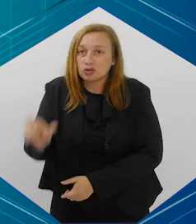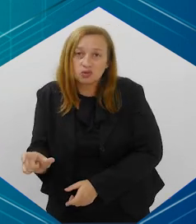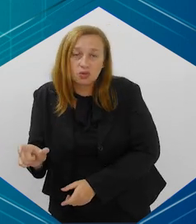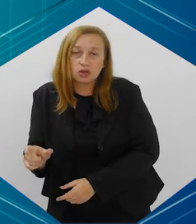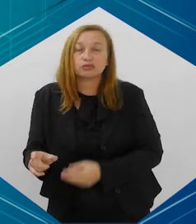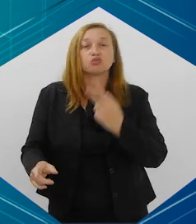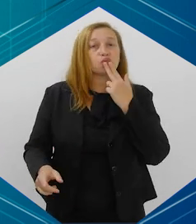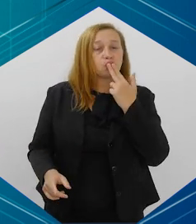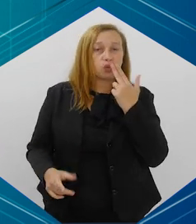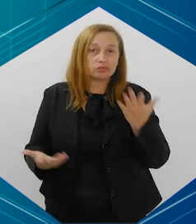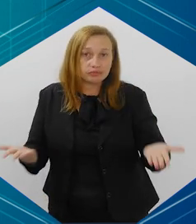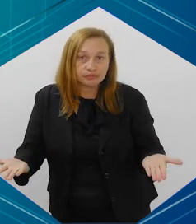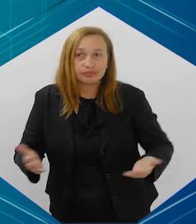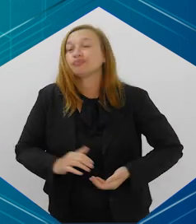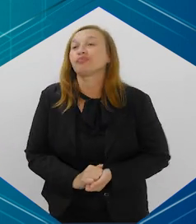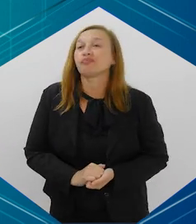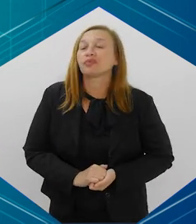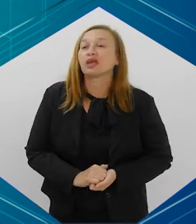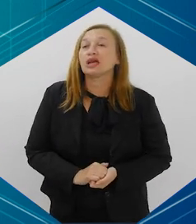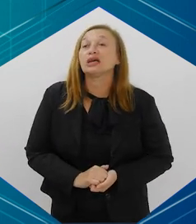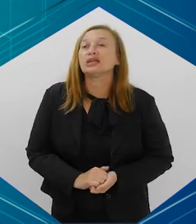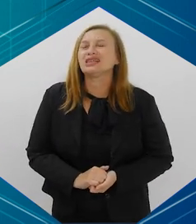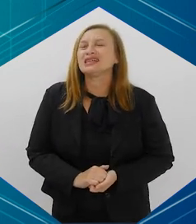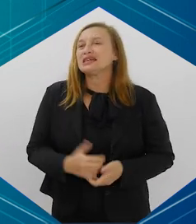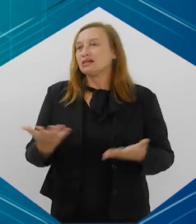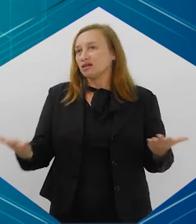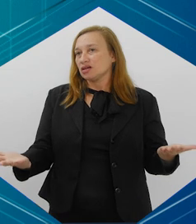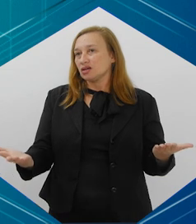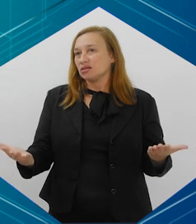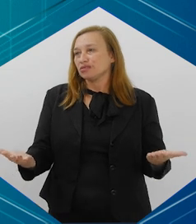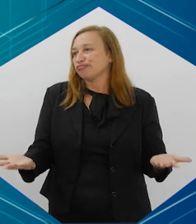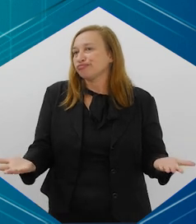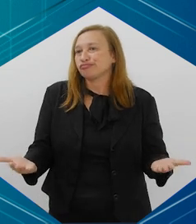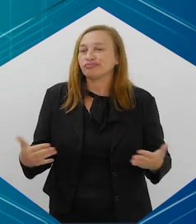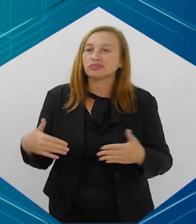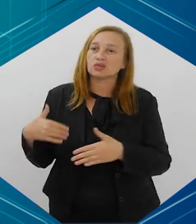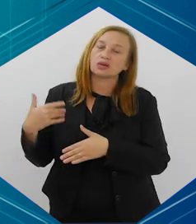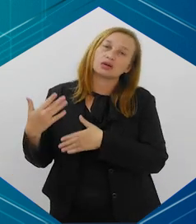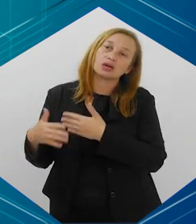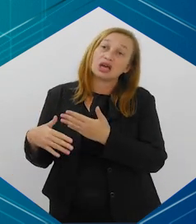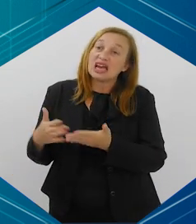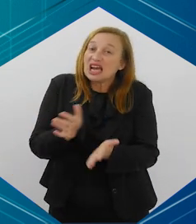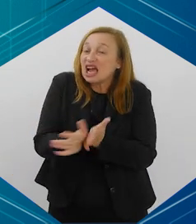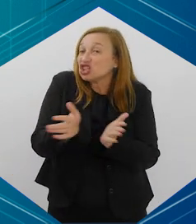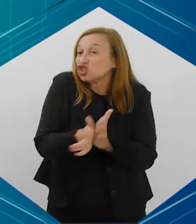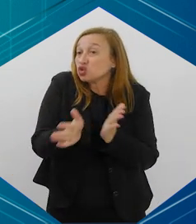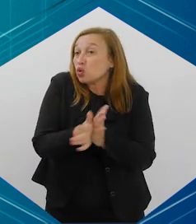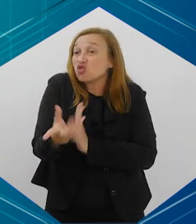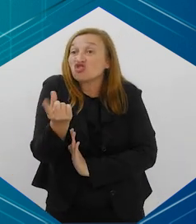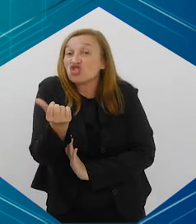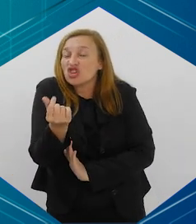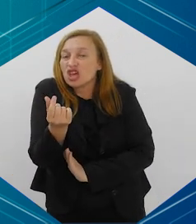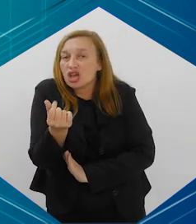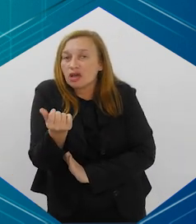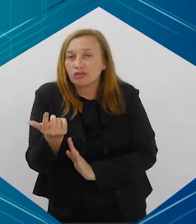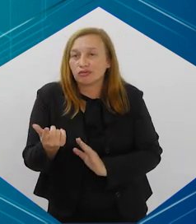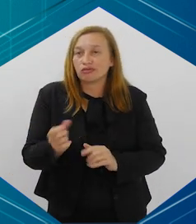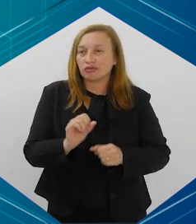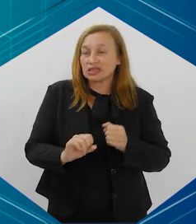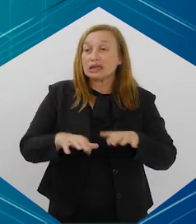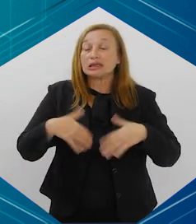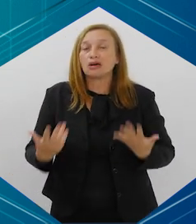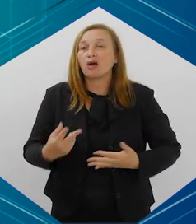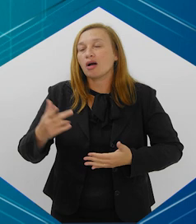nicotina, em tabaco, no hábito de fumar, ponto. Não tenho dúvida disso. E se gastou uma fortuna fazendo